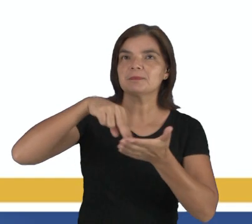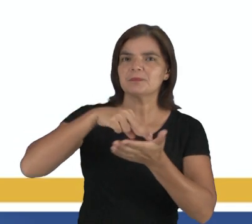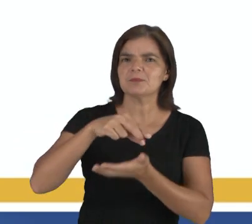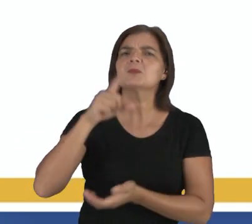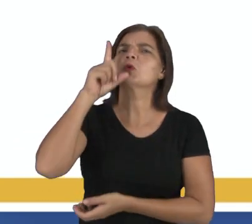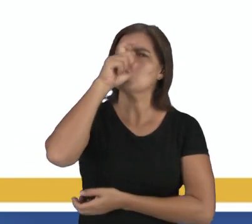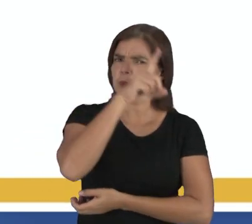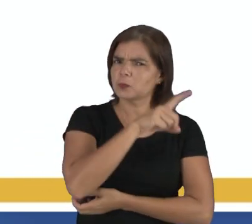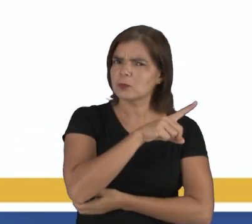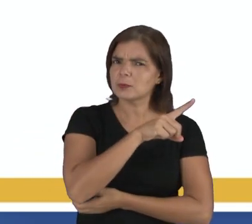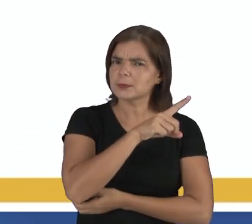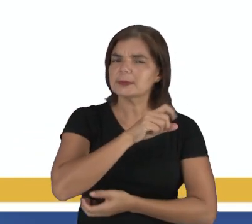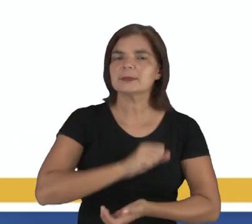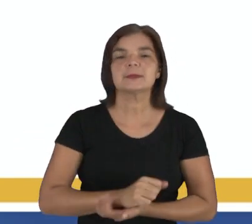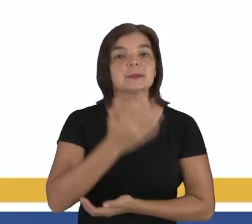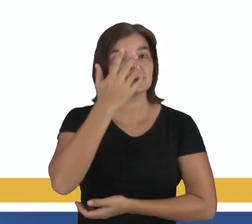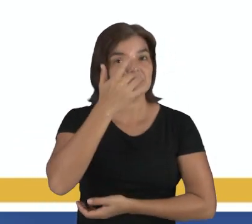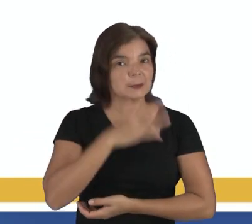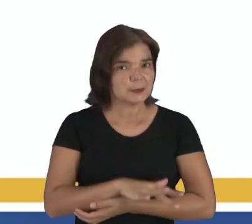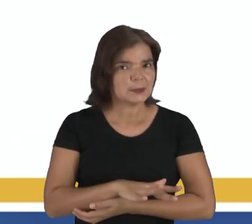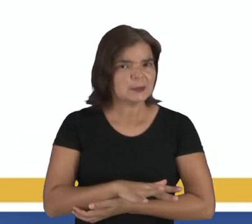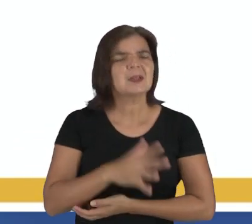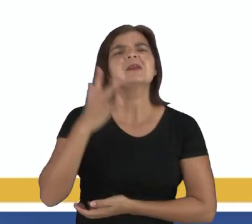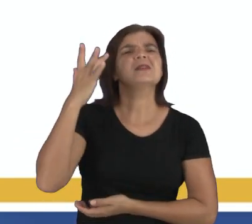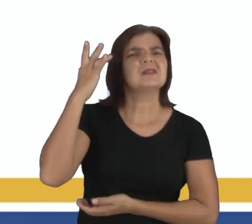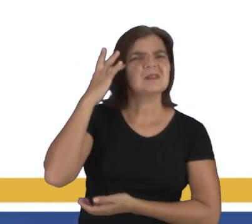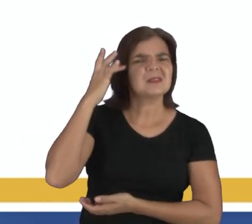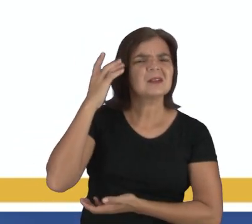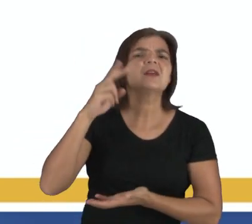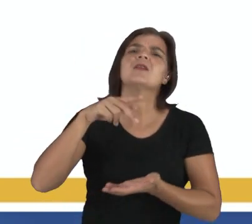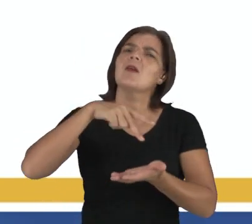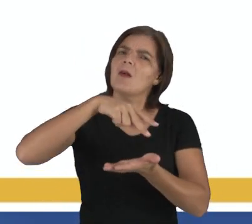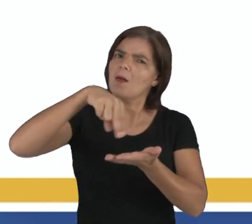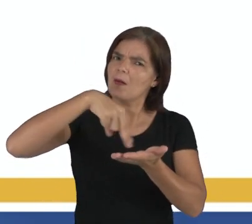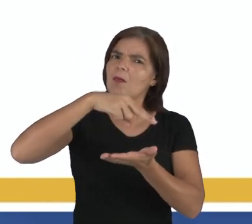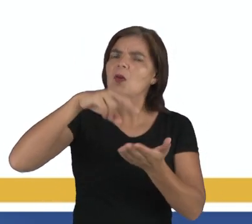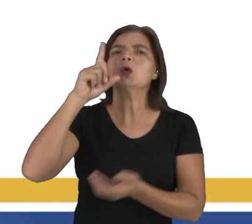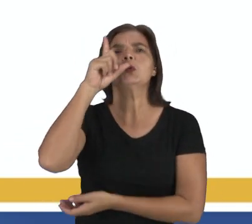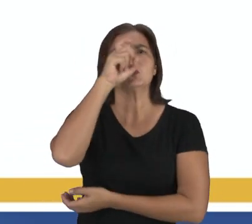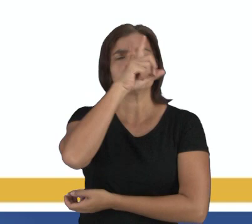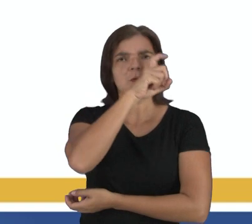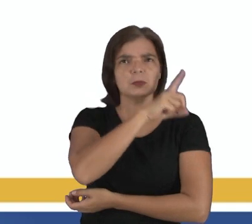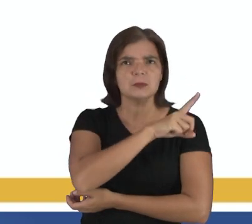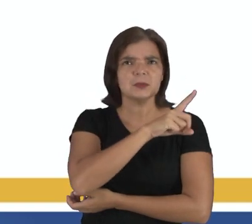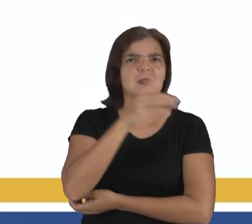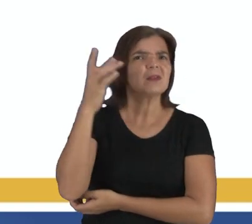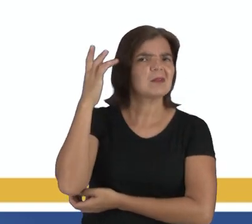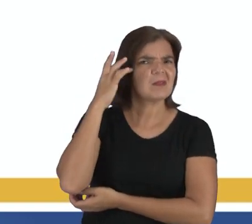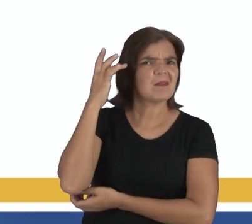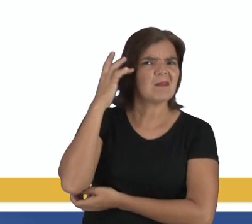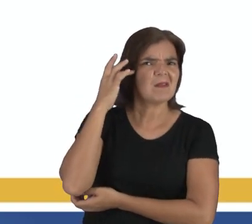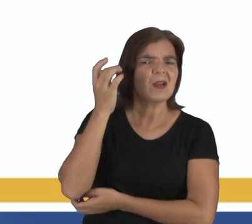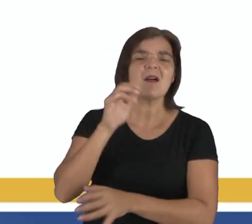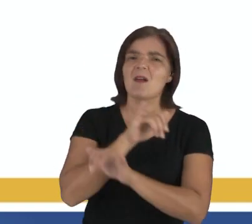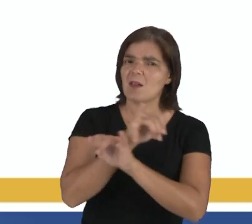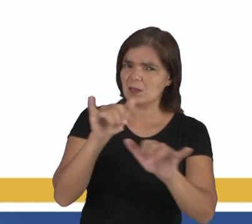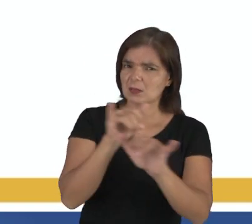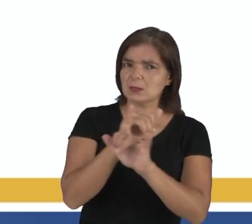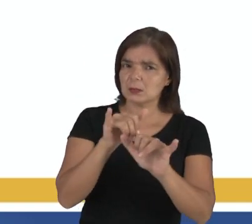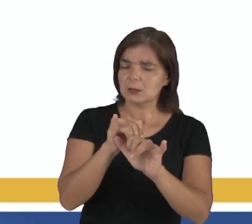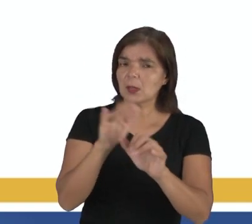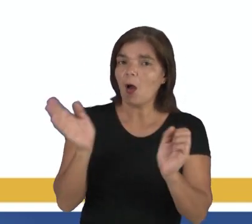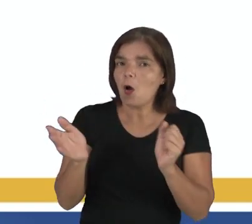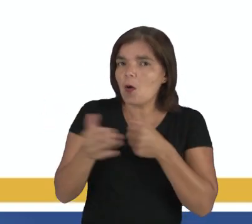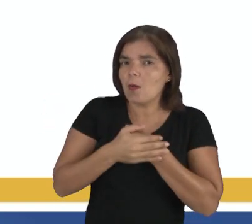dança com dificuldade? Crianças, será que a bailarina dança com dificuldade? Será que é esta informação